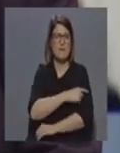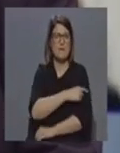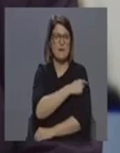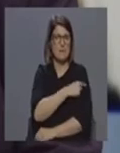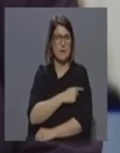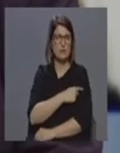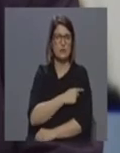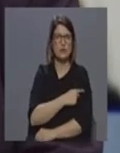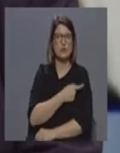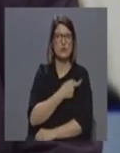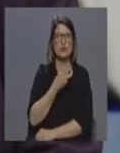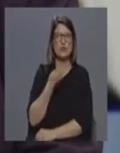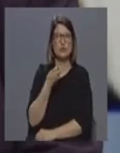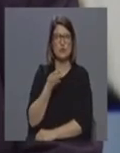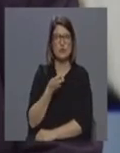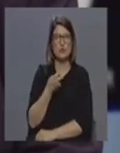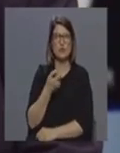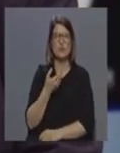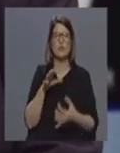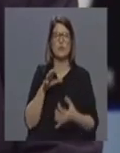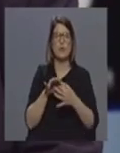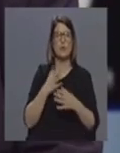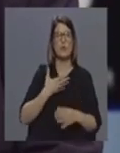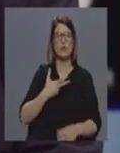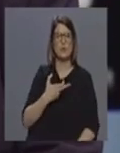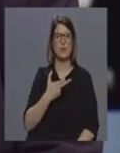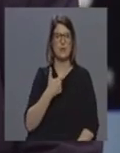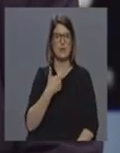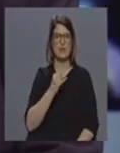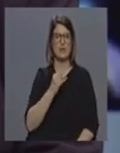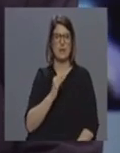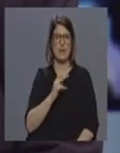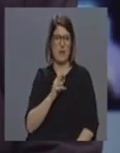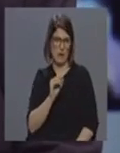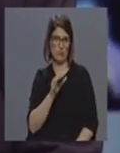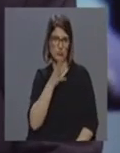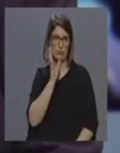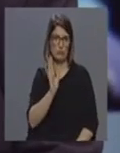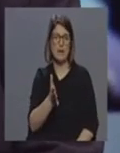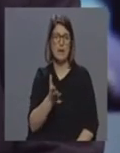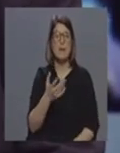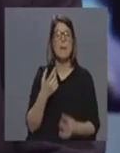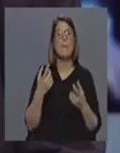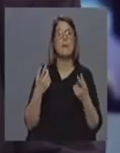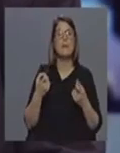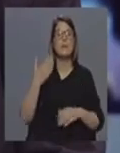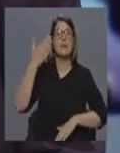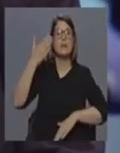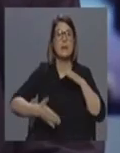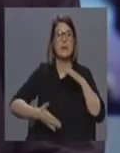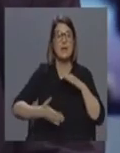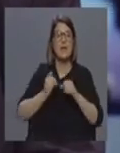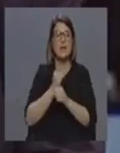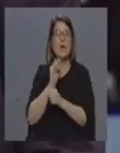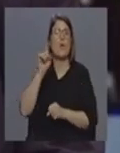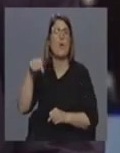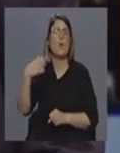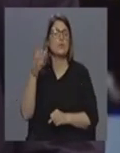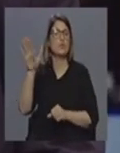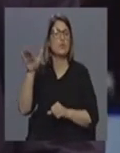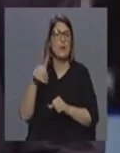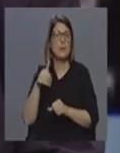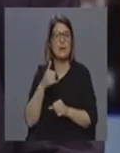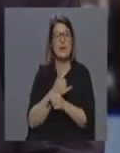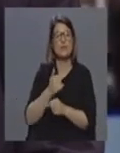o doutor Tiago fala que é a necessidade a qualquer altura de nós termos que socorrer a outra ilha que não sejam as